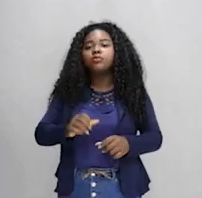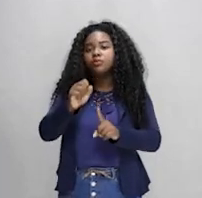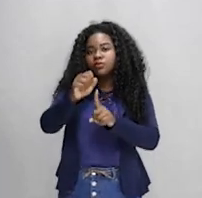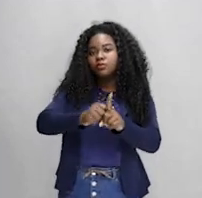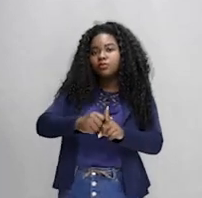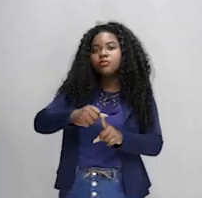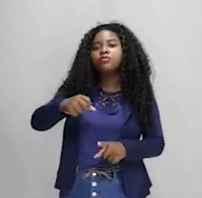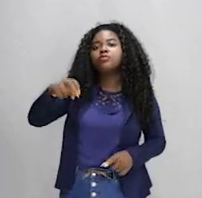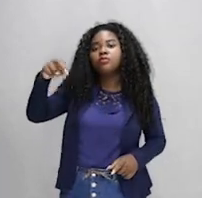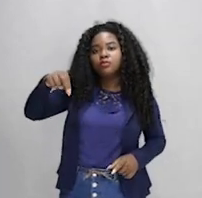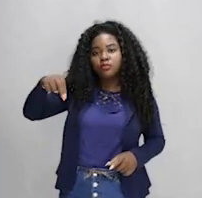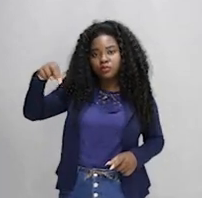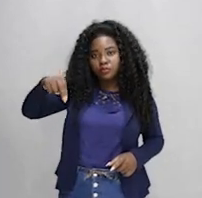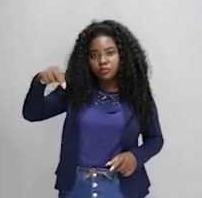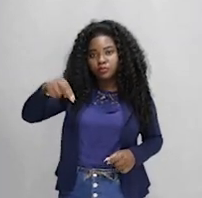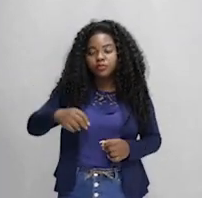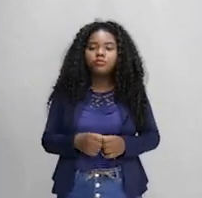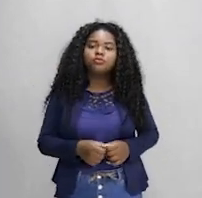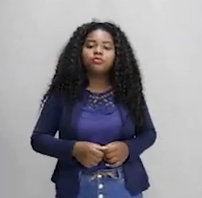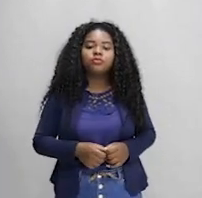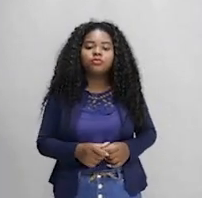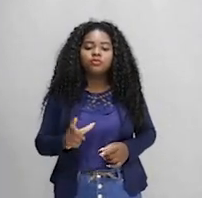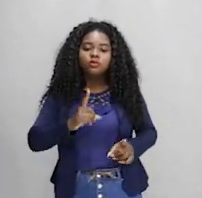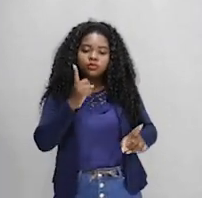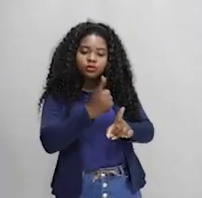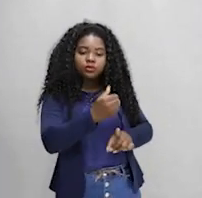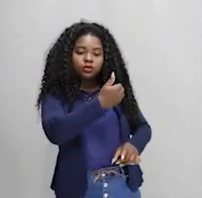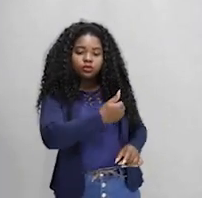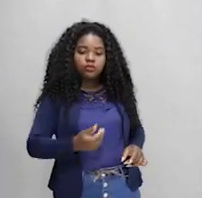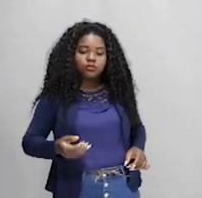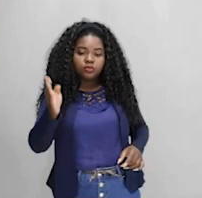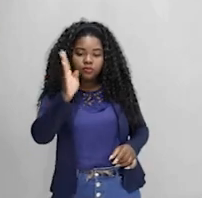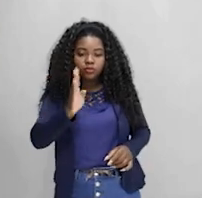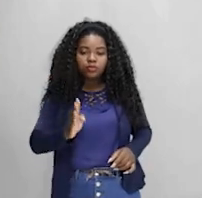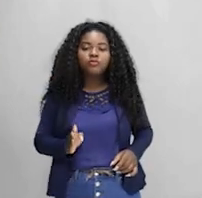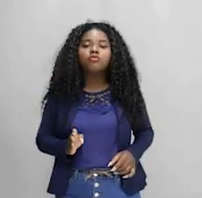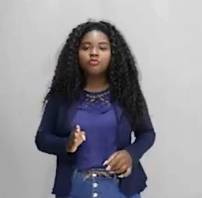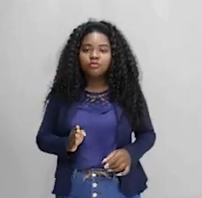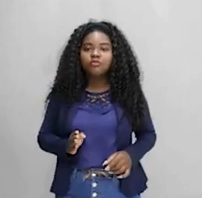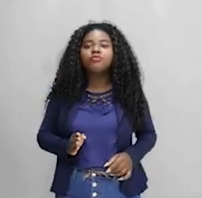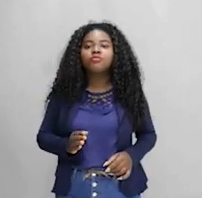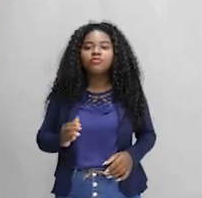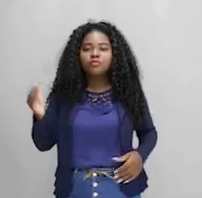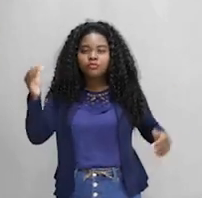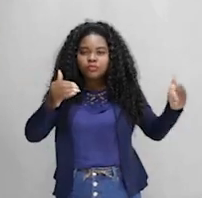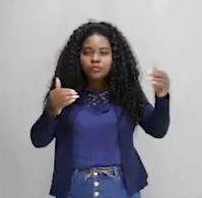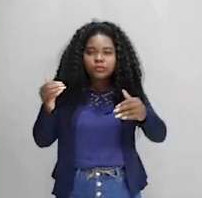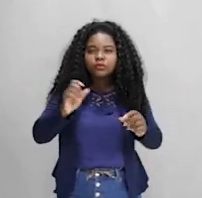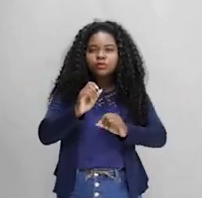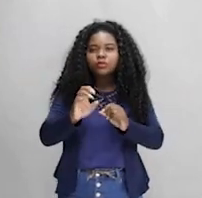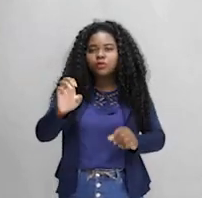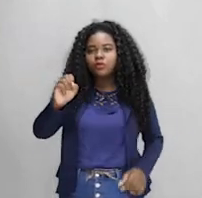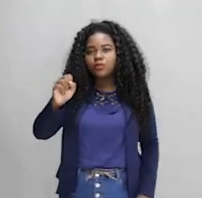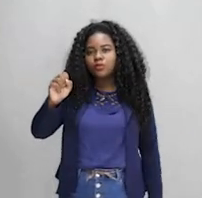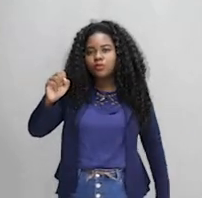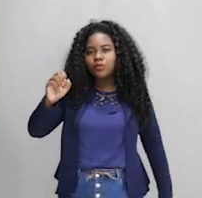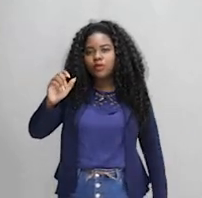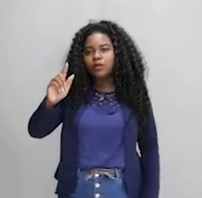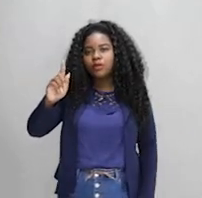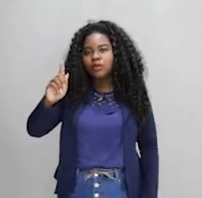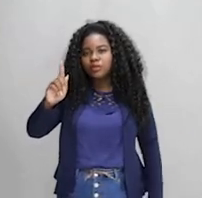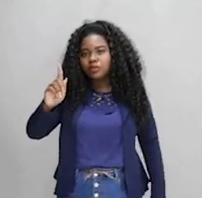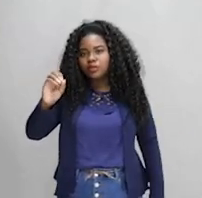haverá um grande encontro aí, né? Que o governo brasileiro vai participar em Glasgow. Já ouviu falar? A famosa COP,